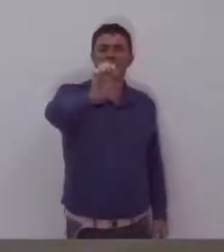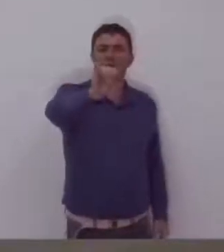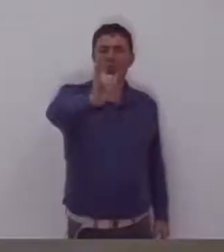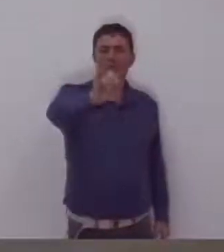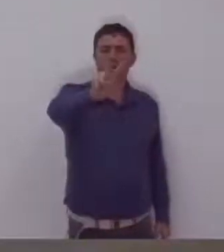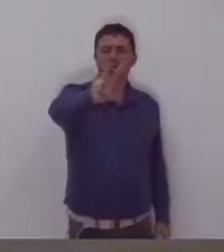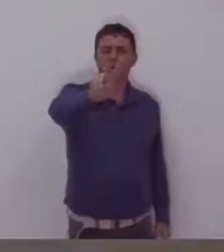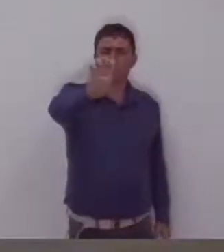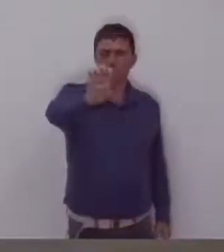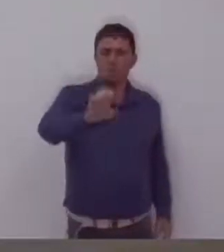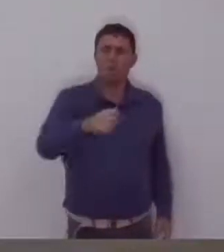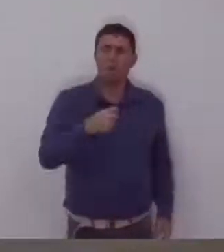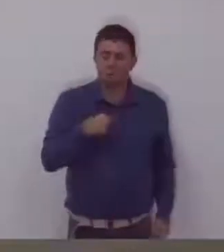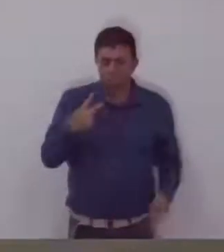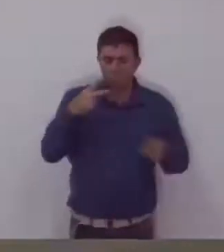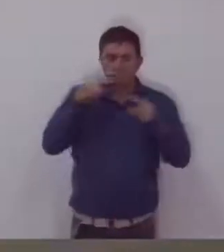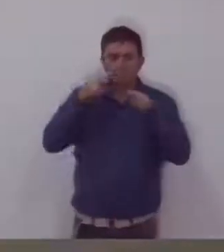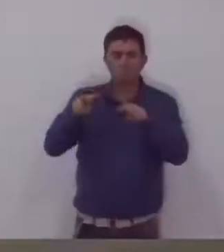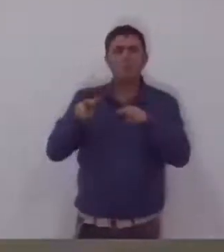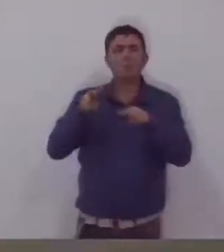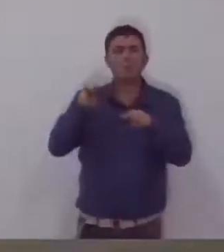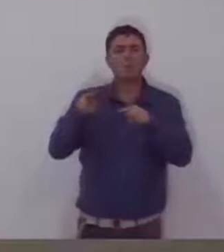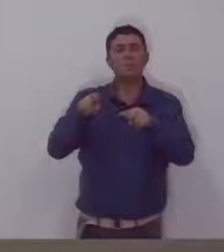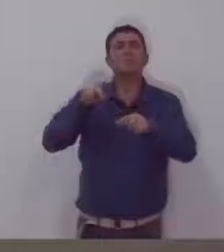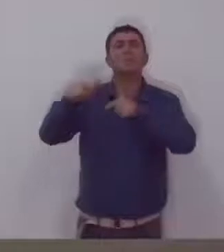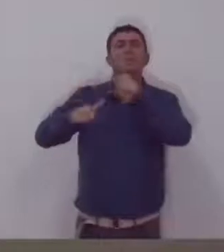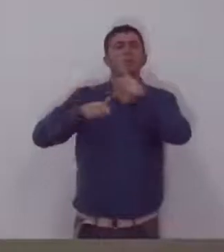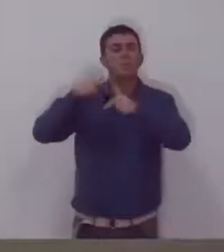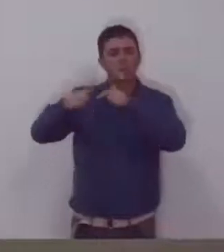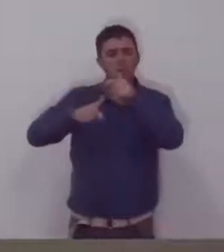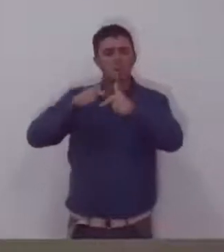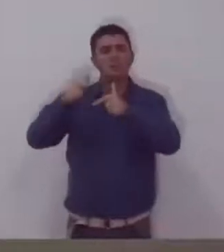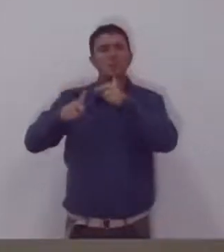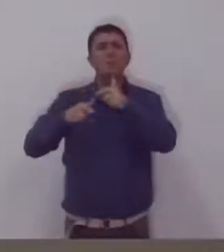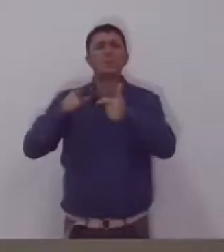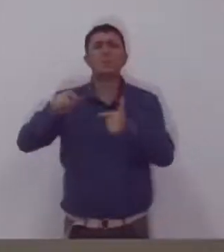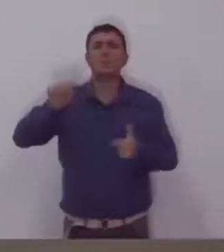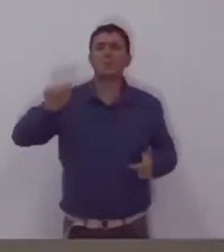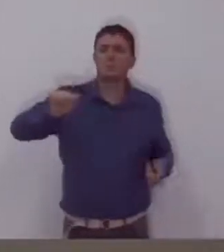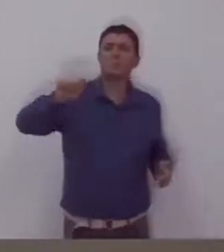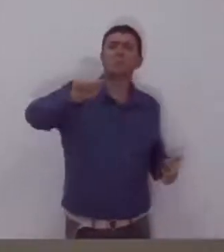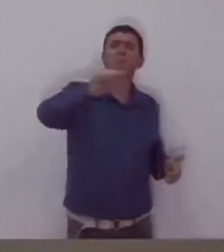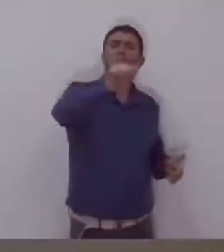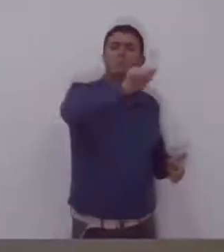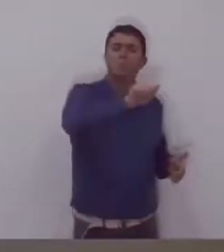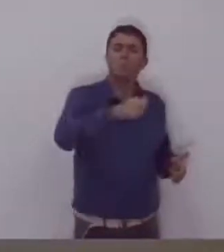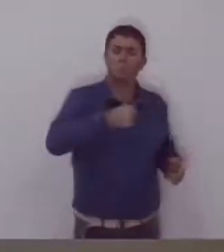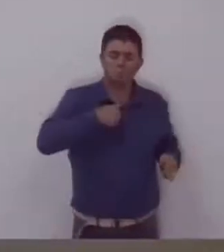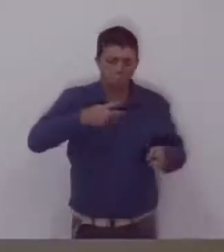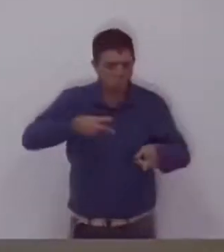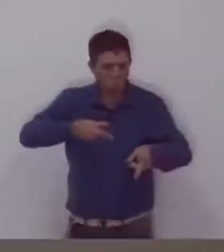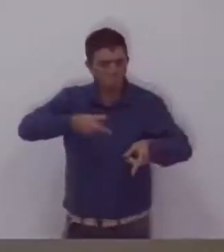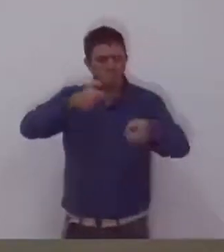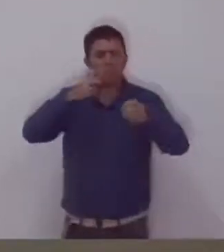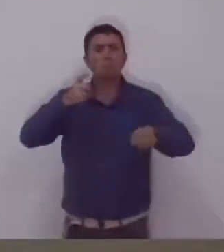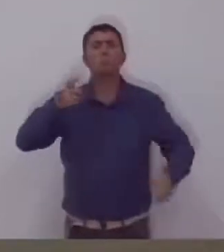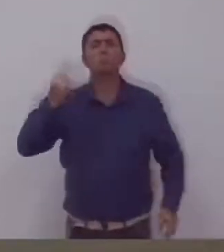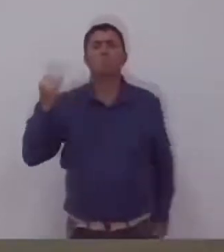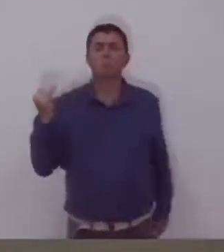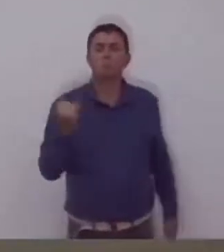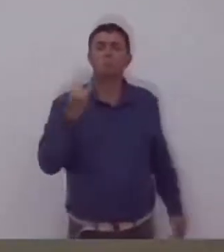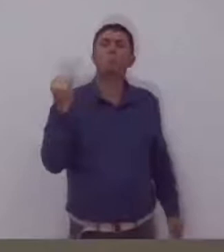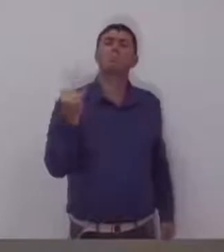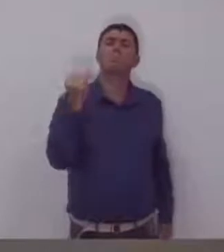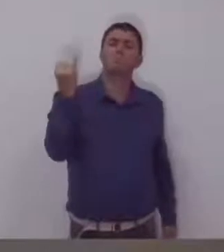quando a gente acompanha o trabalho das entidades, nós vamos percebendo o quanto é importante o